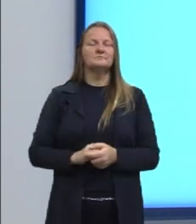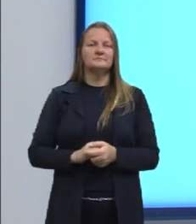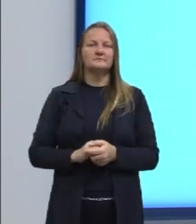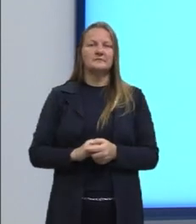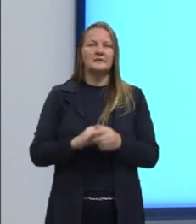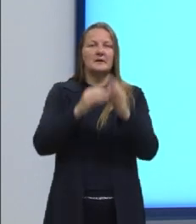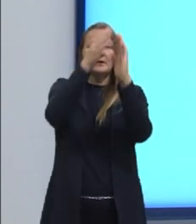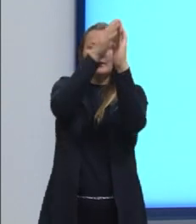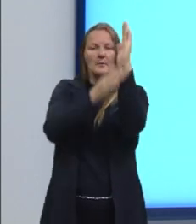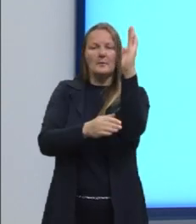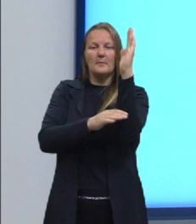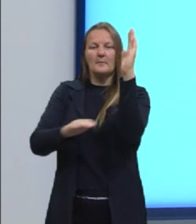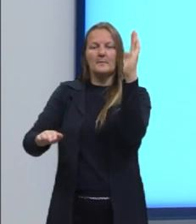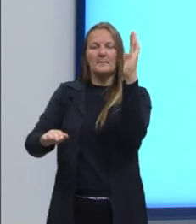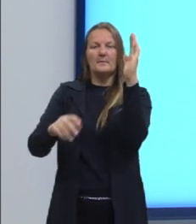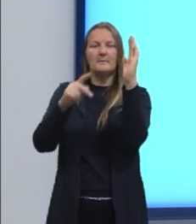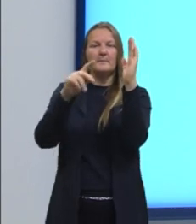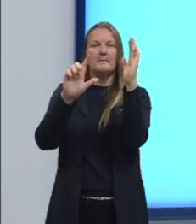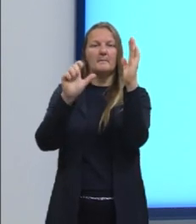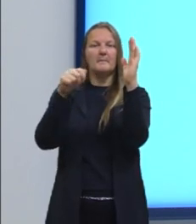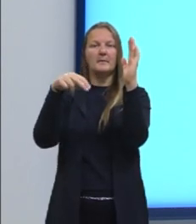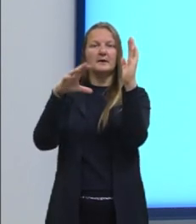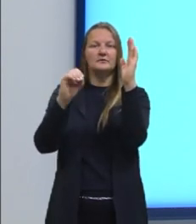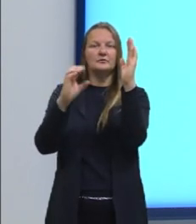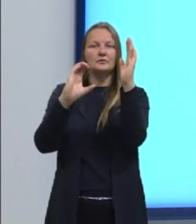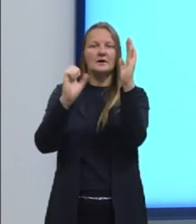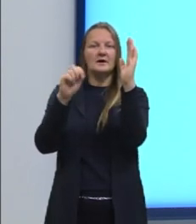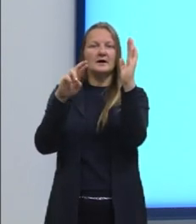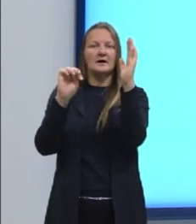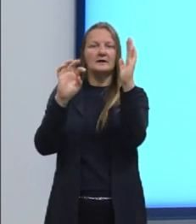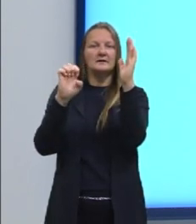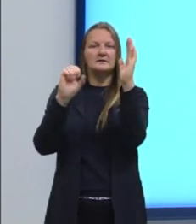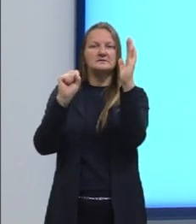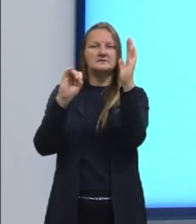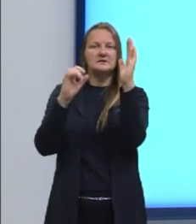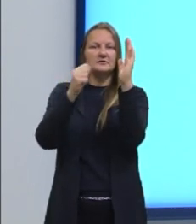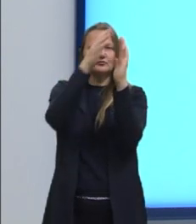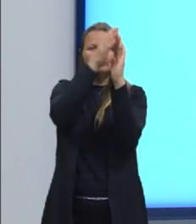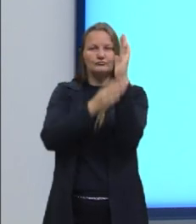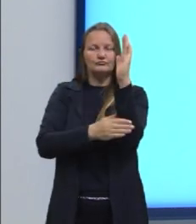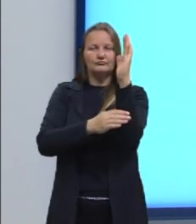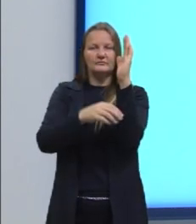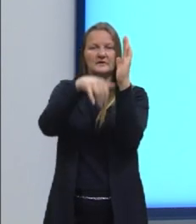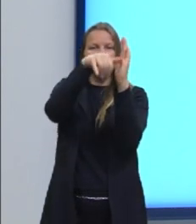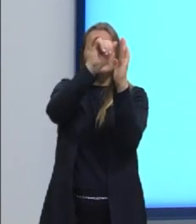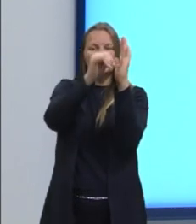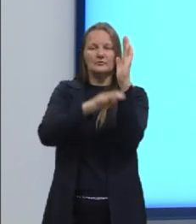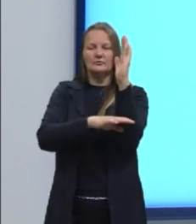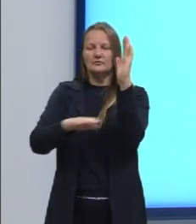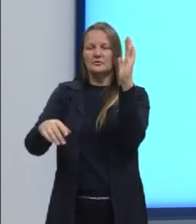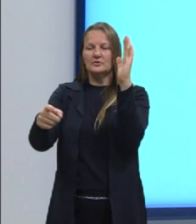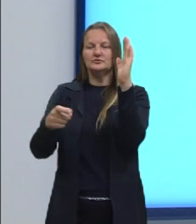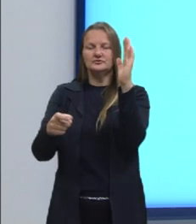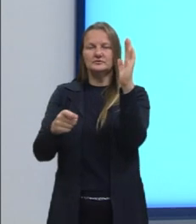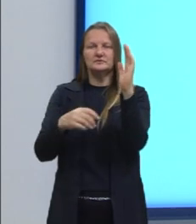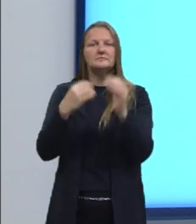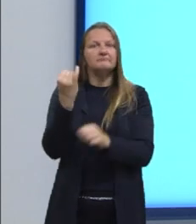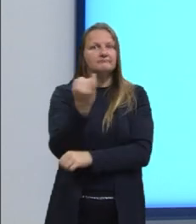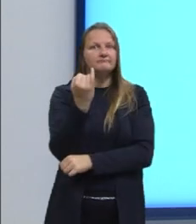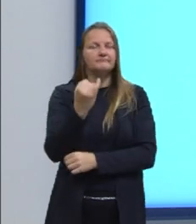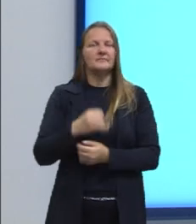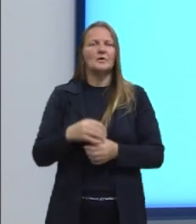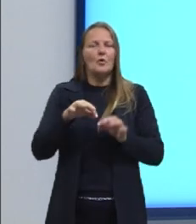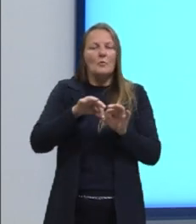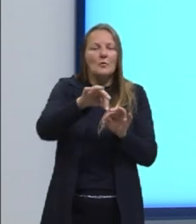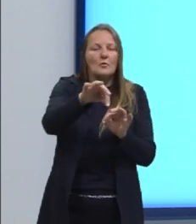O plano cartesiano. Aqui, então, conhecimento sobre conversão de medidas. Como que eu